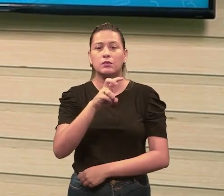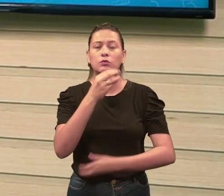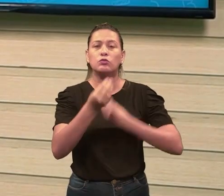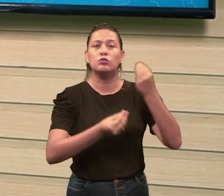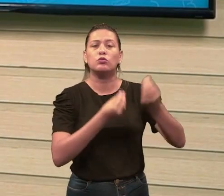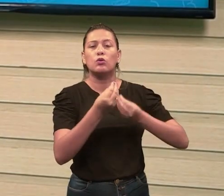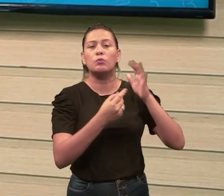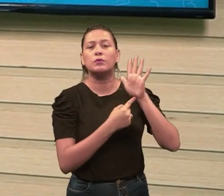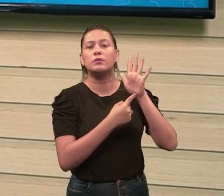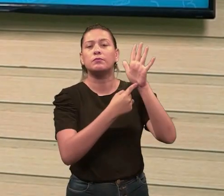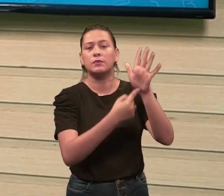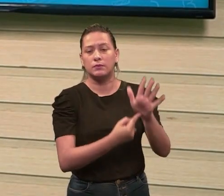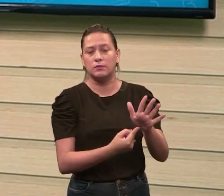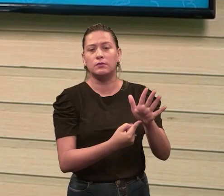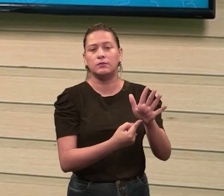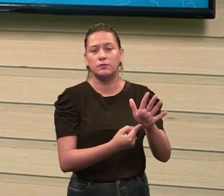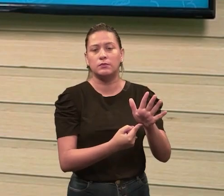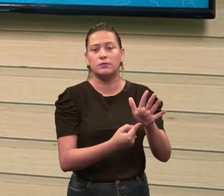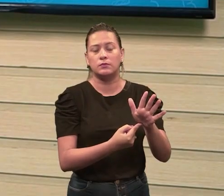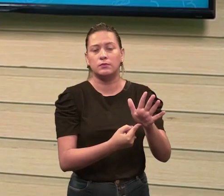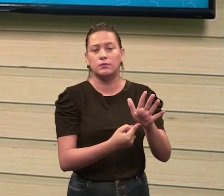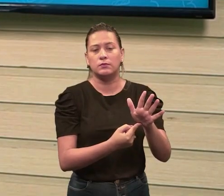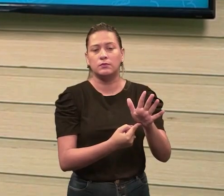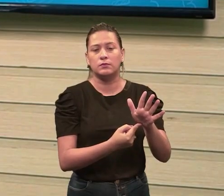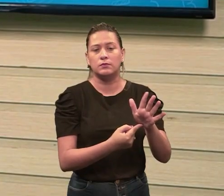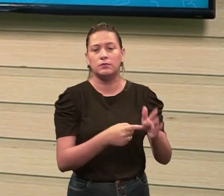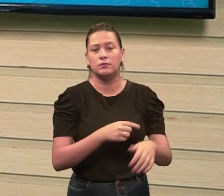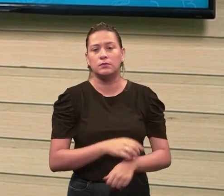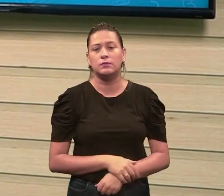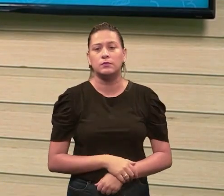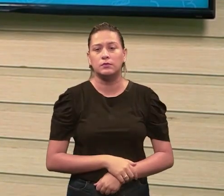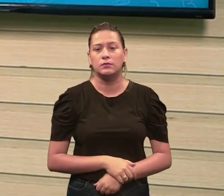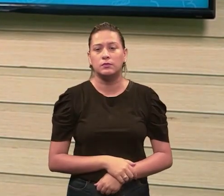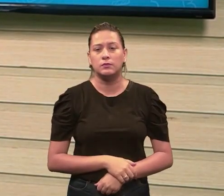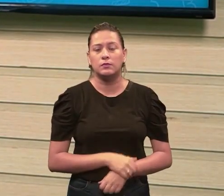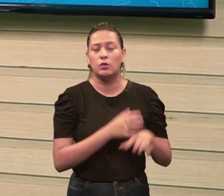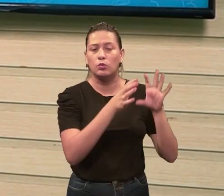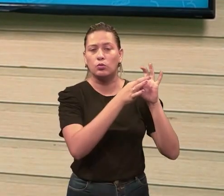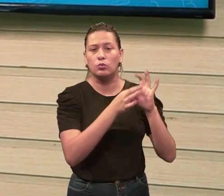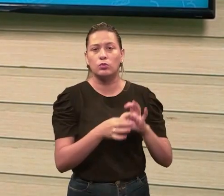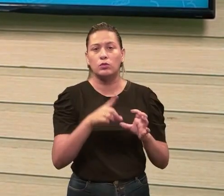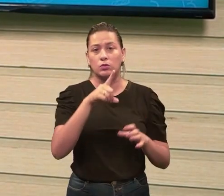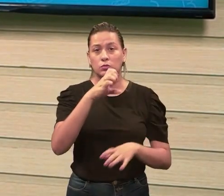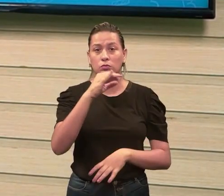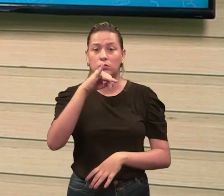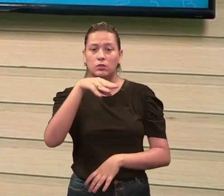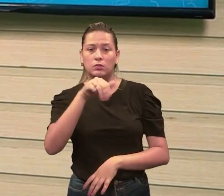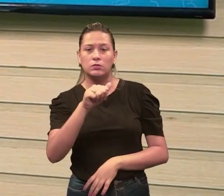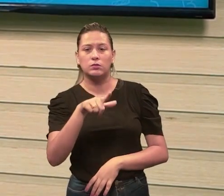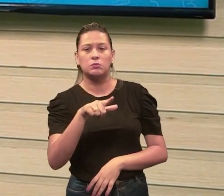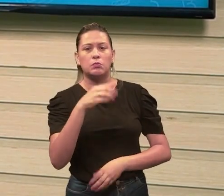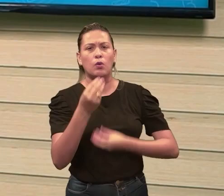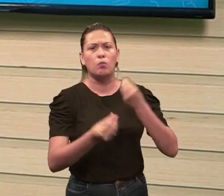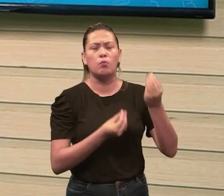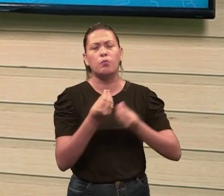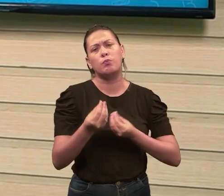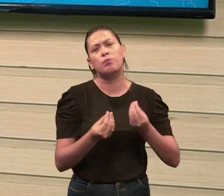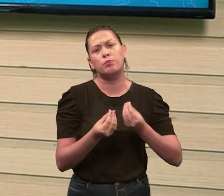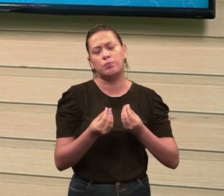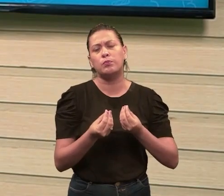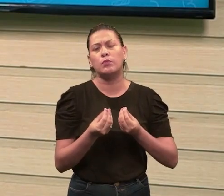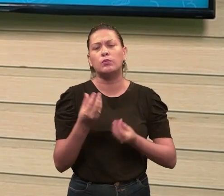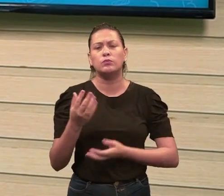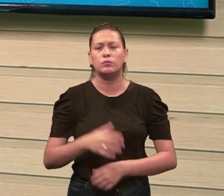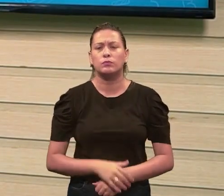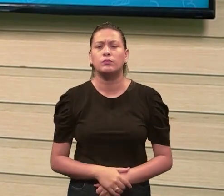ele se apresentaria, né? Nessa forma decimal. Eu posso reescrevê-lo de outras formas. Então, como é que eu faço aqui?